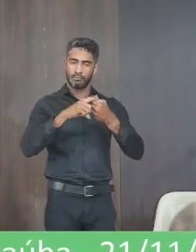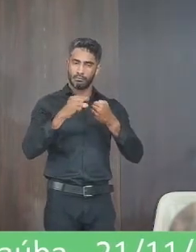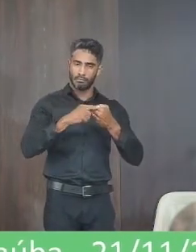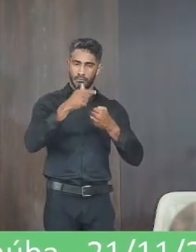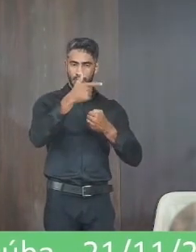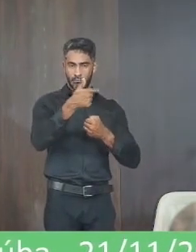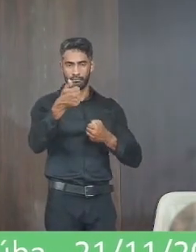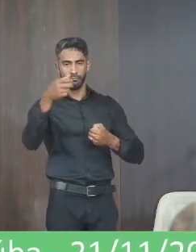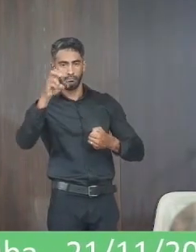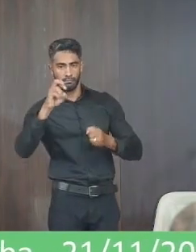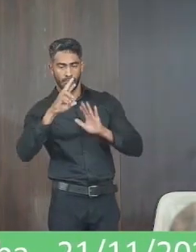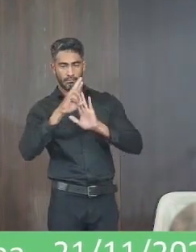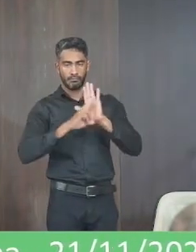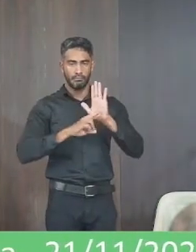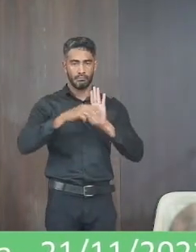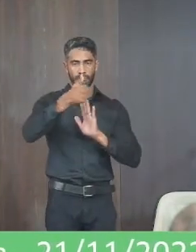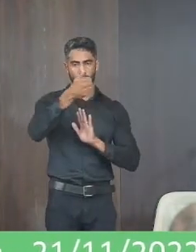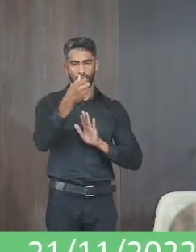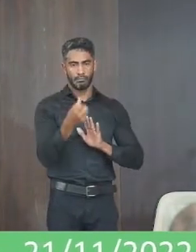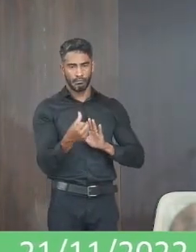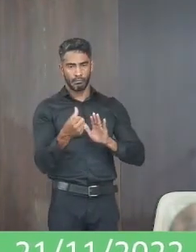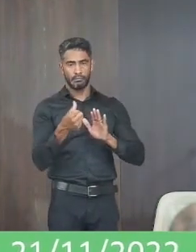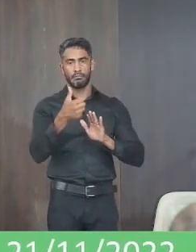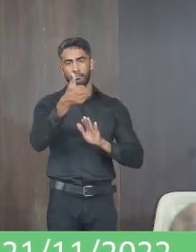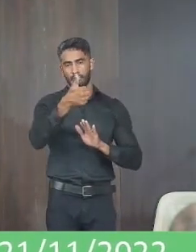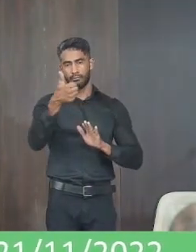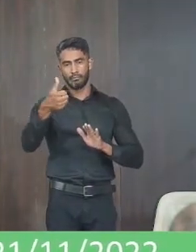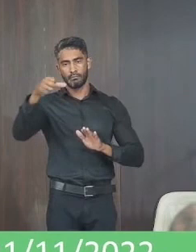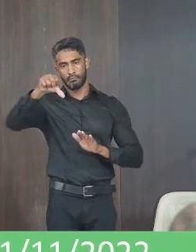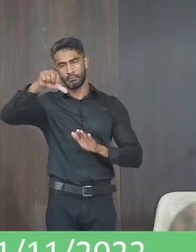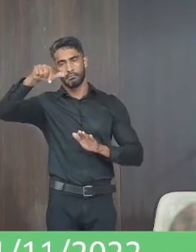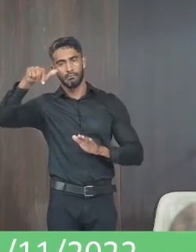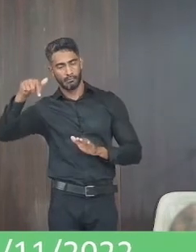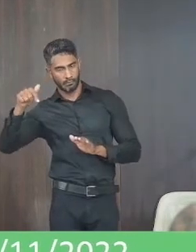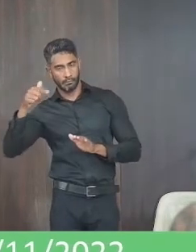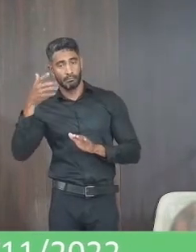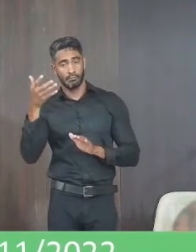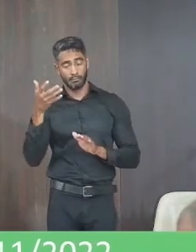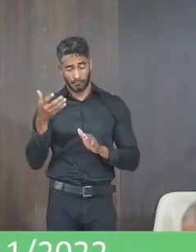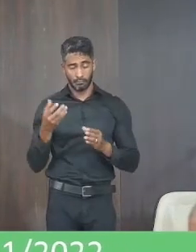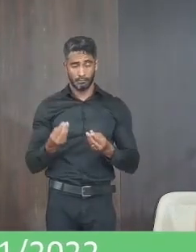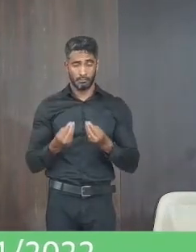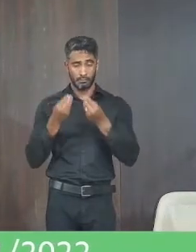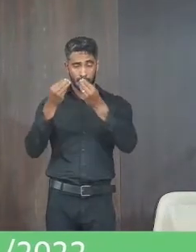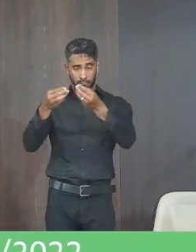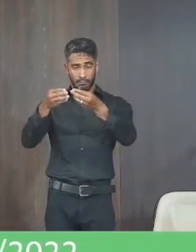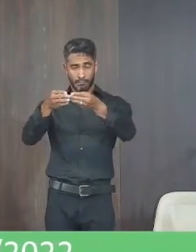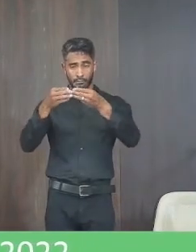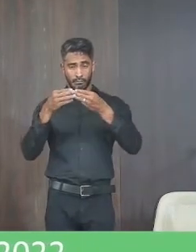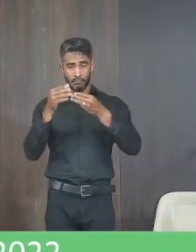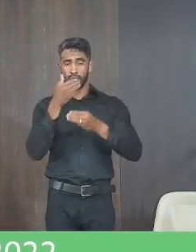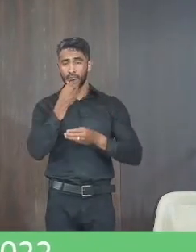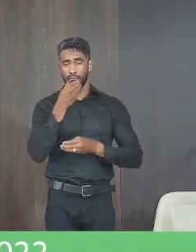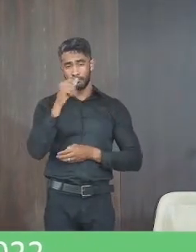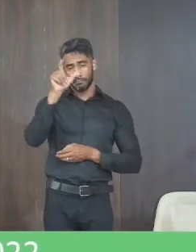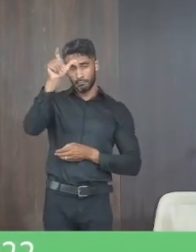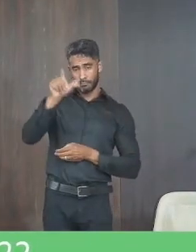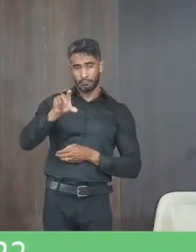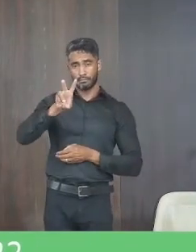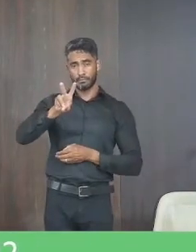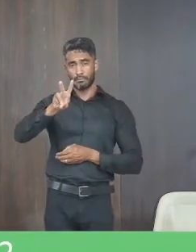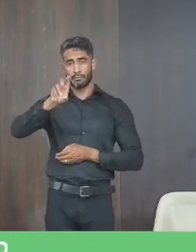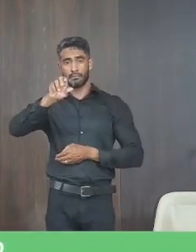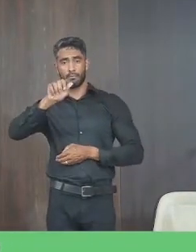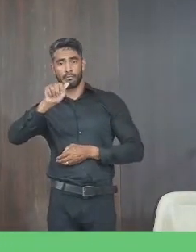interno resolução 016 de 97 e suas alterações requer a vossa excelência que seja que mais emoção com voz de aplausos com o senhor Valdemir